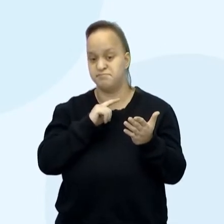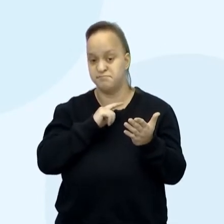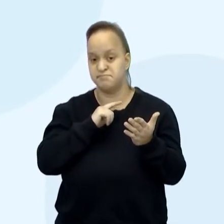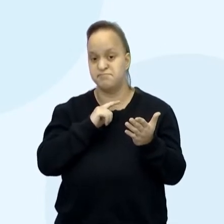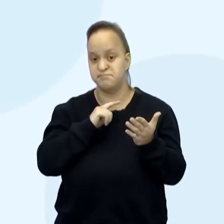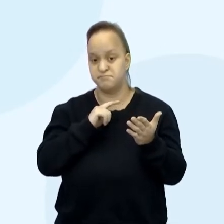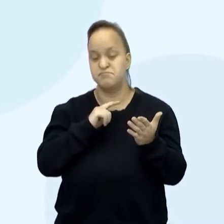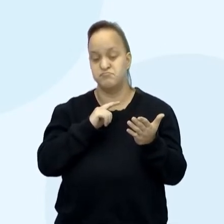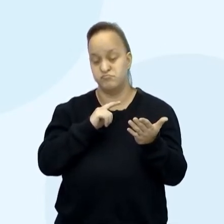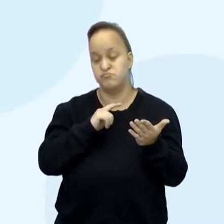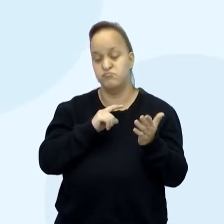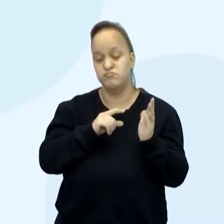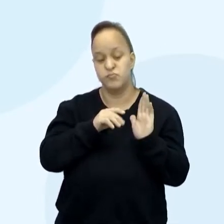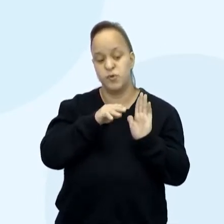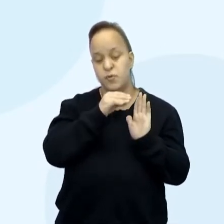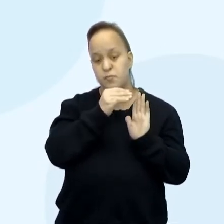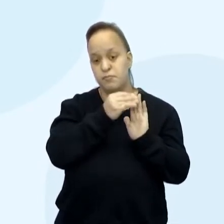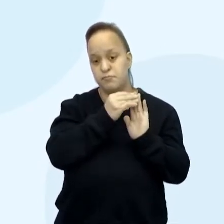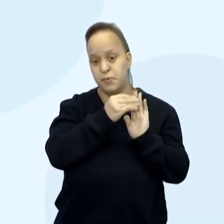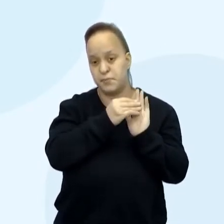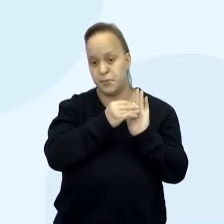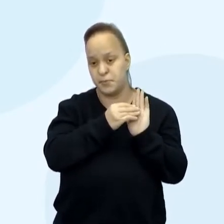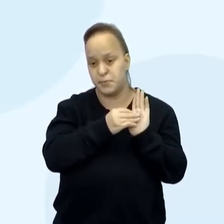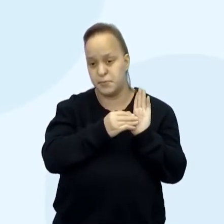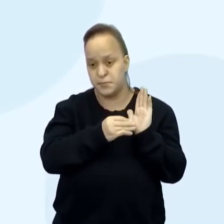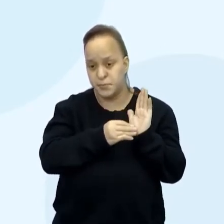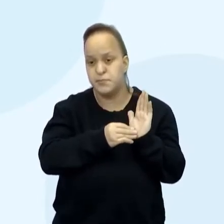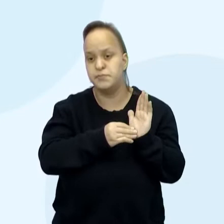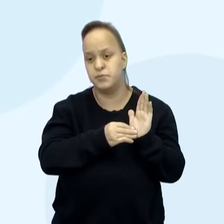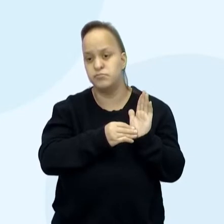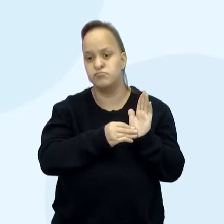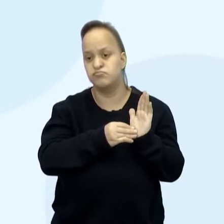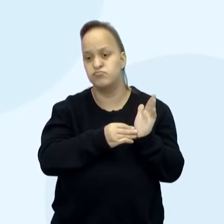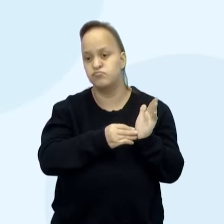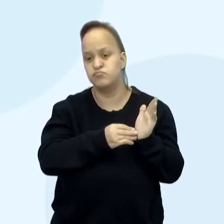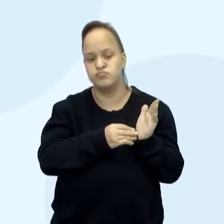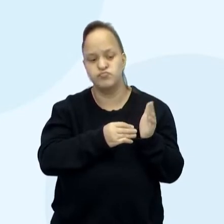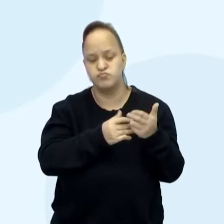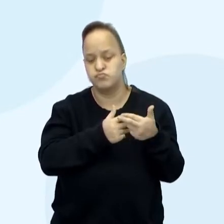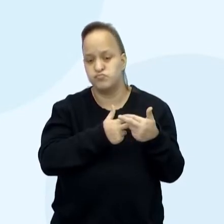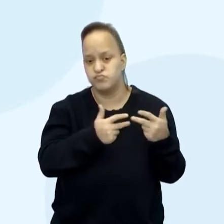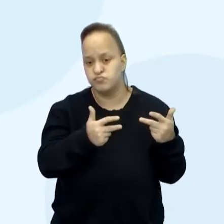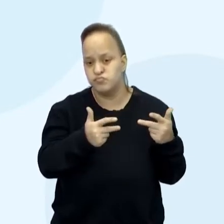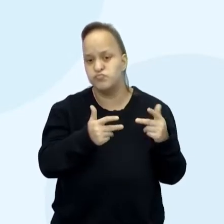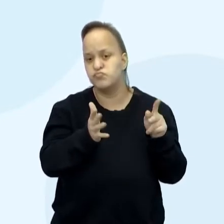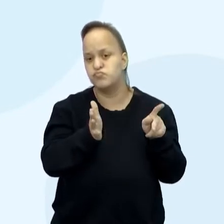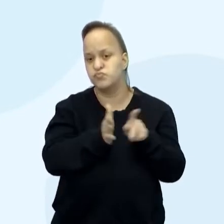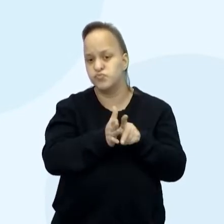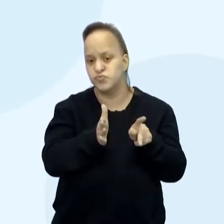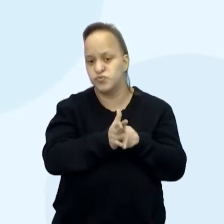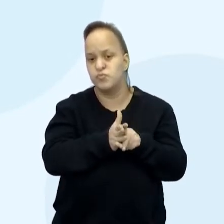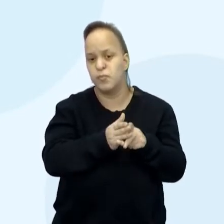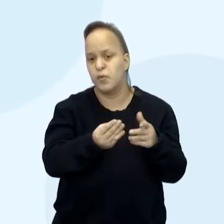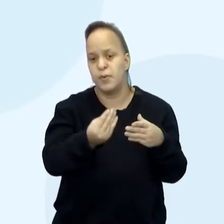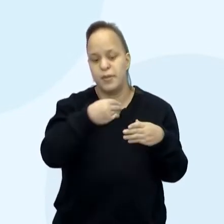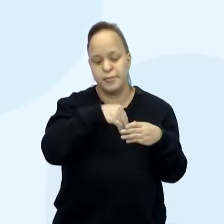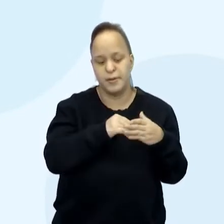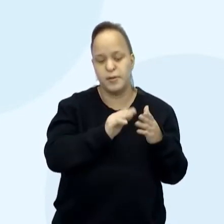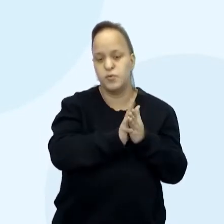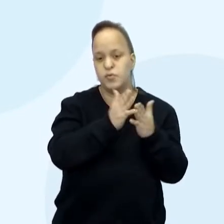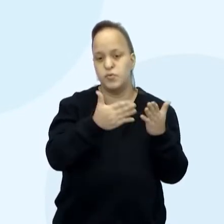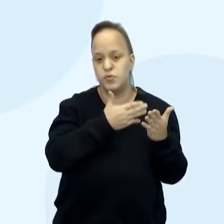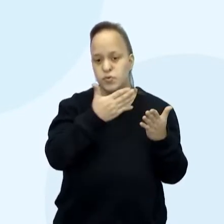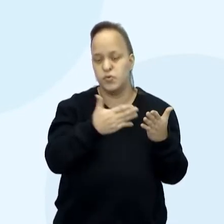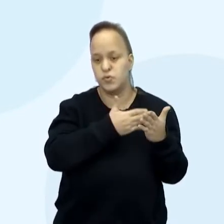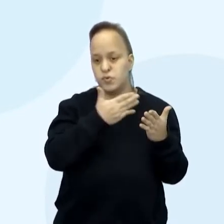Incorpora o conteúdo, estilo, formato, design e a sequência de vários componentes de um livro em